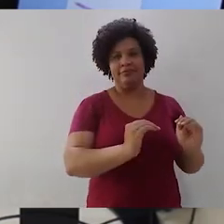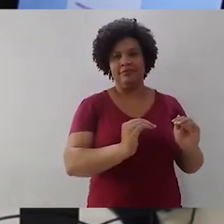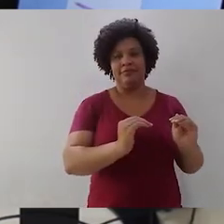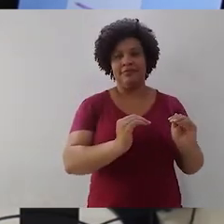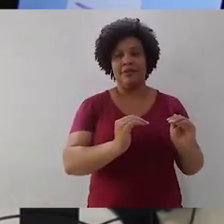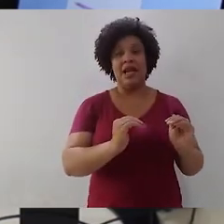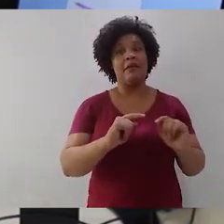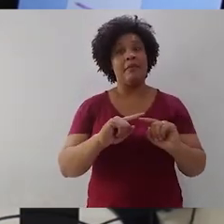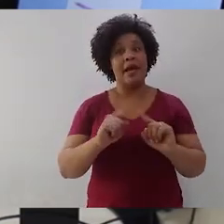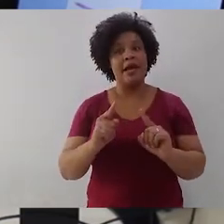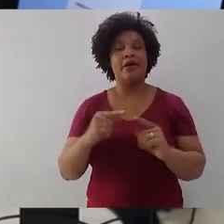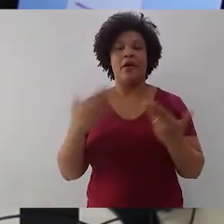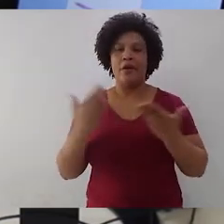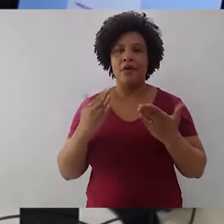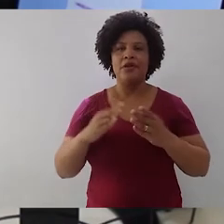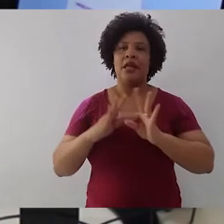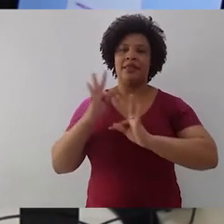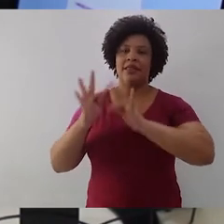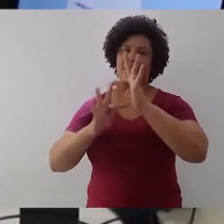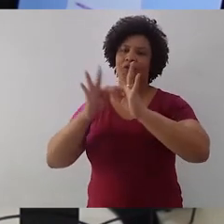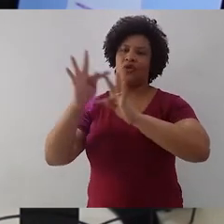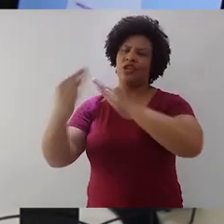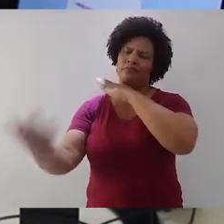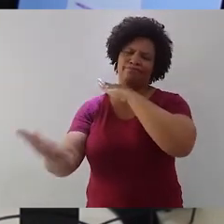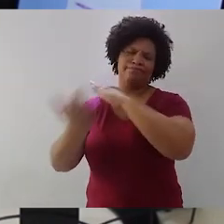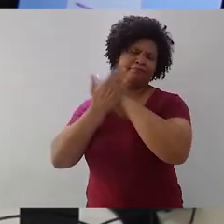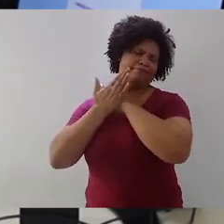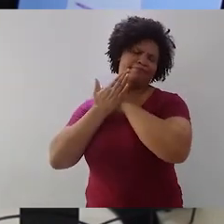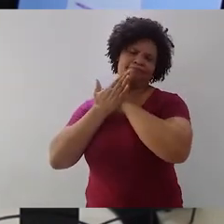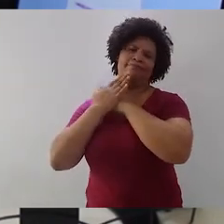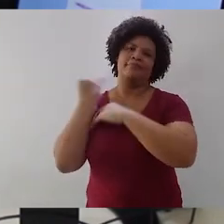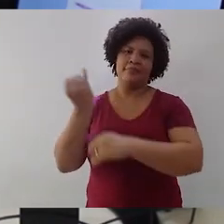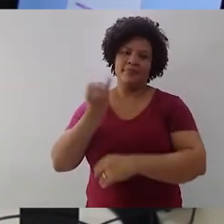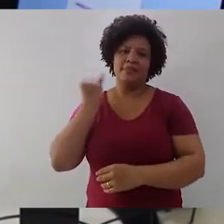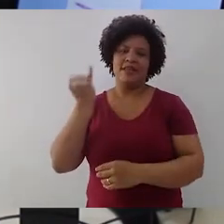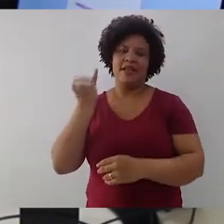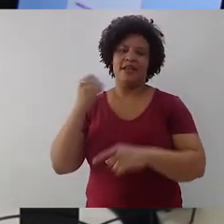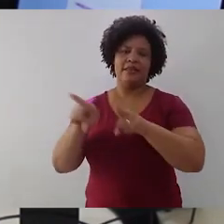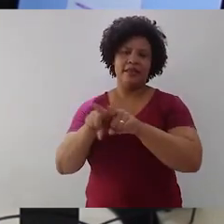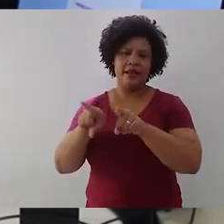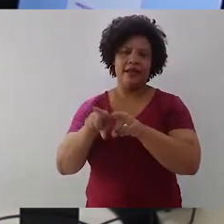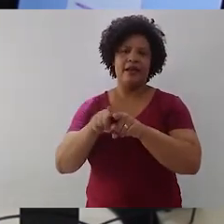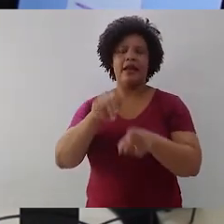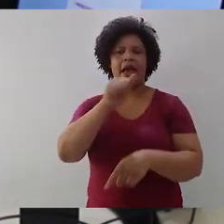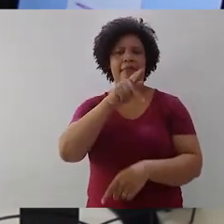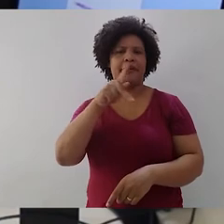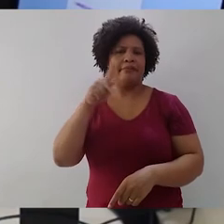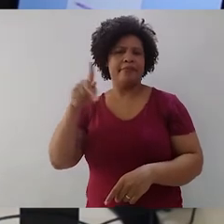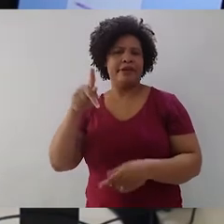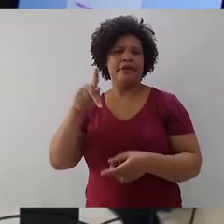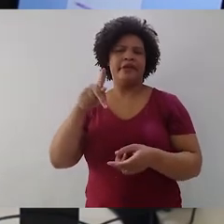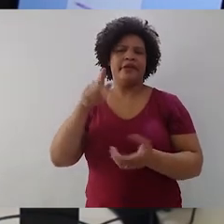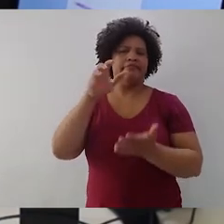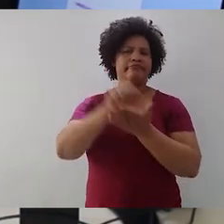que hoje os recursos da tecnologia ajudam bastante. Com programas que atualmente existem, a gente pode